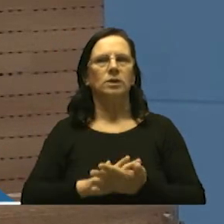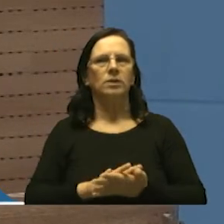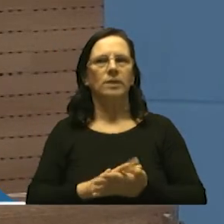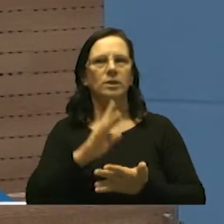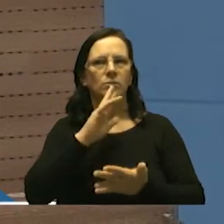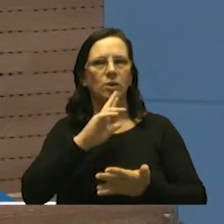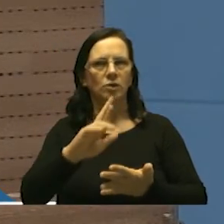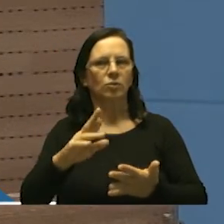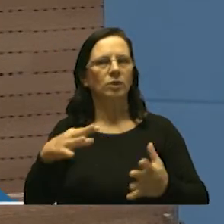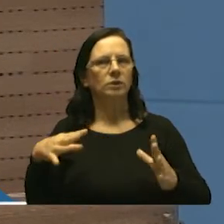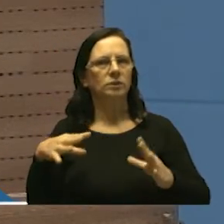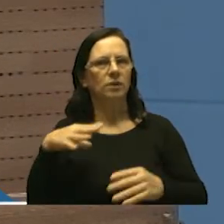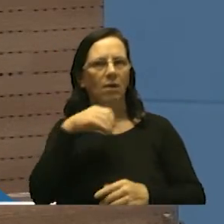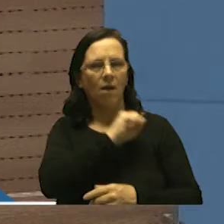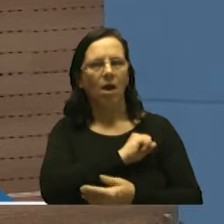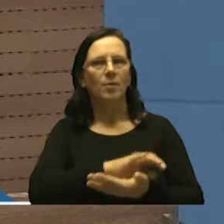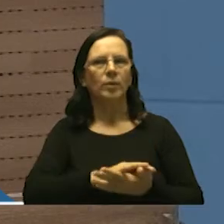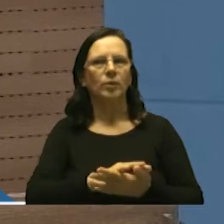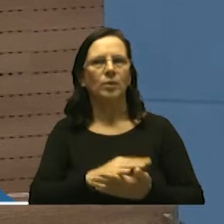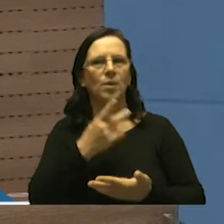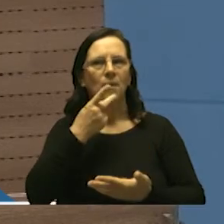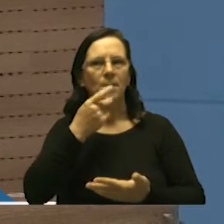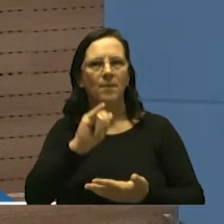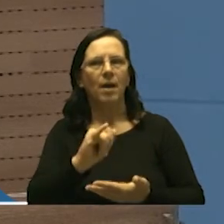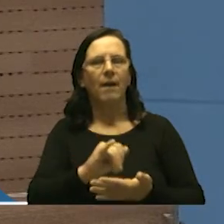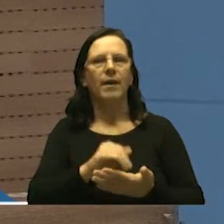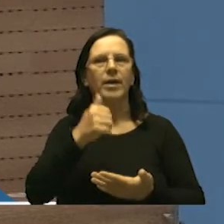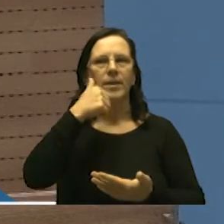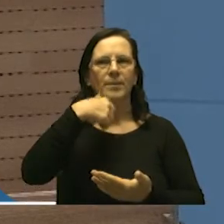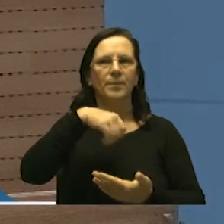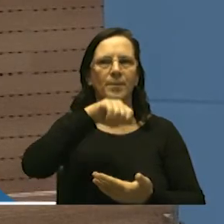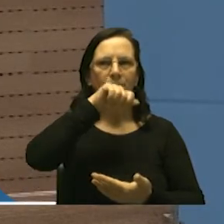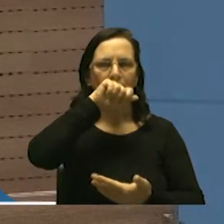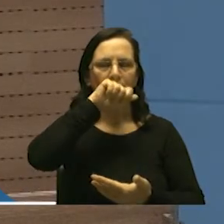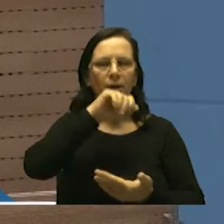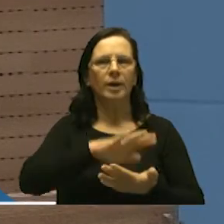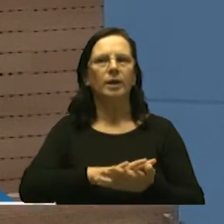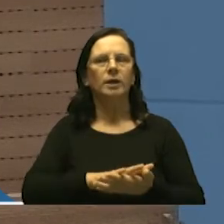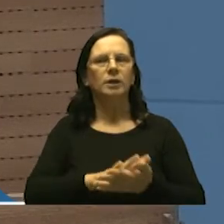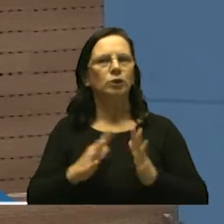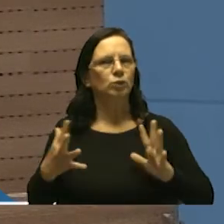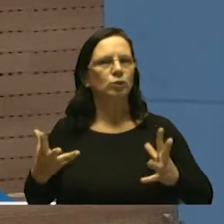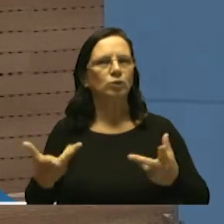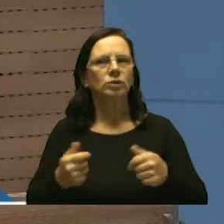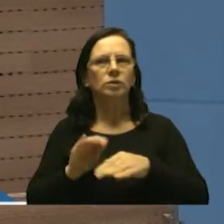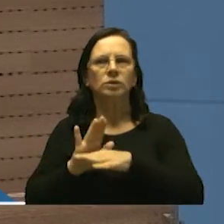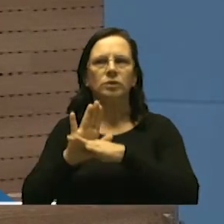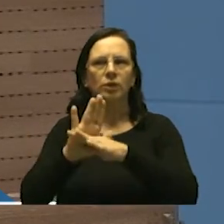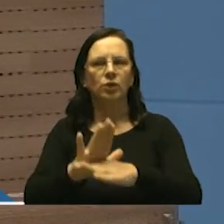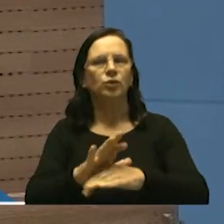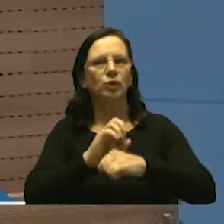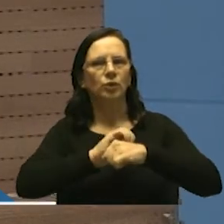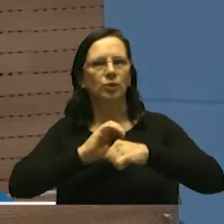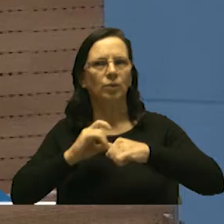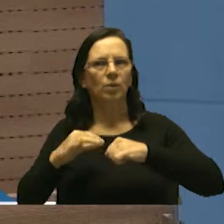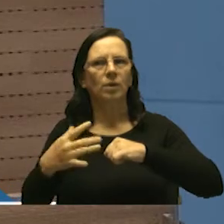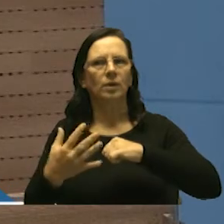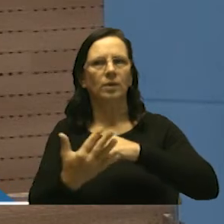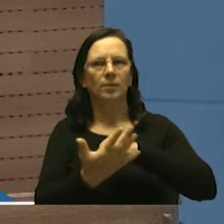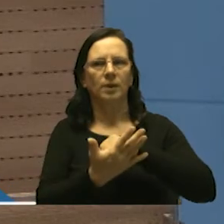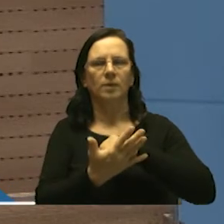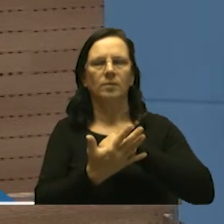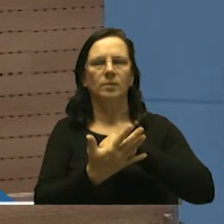rápida desses agentes pais e mães que se sacrificaram em nossas comunidades em toda a nossa cidade teríamos com certeza